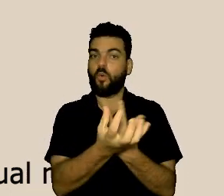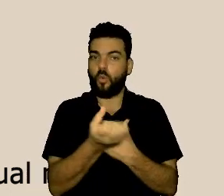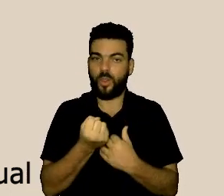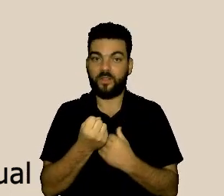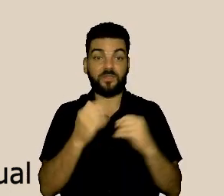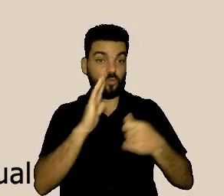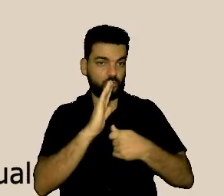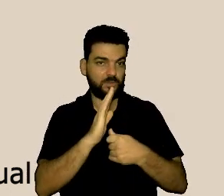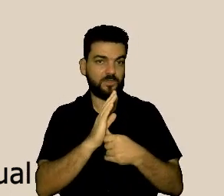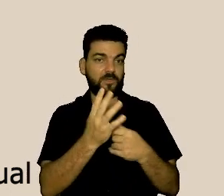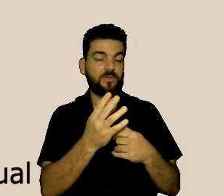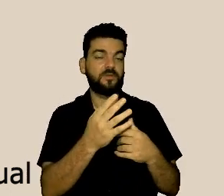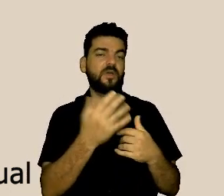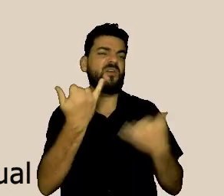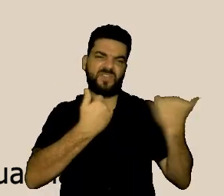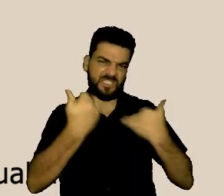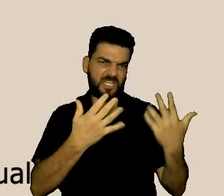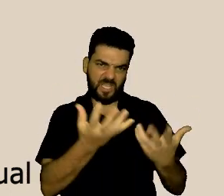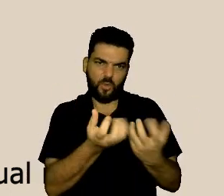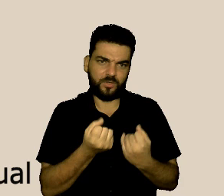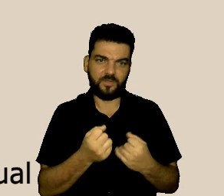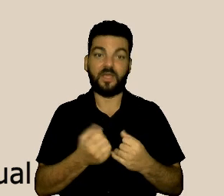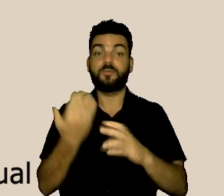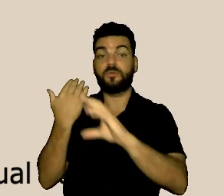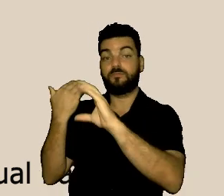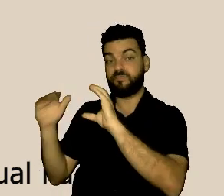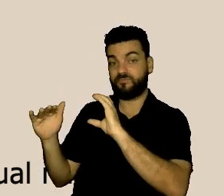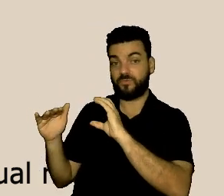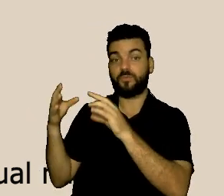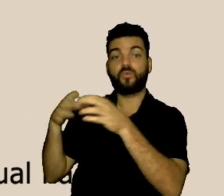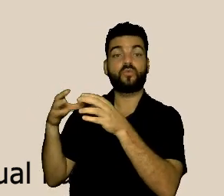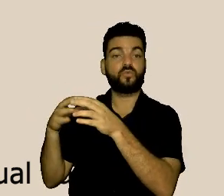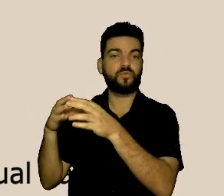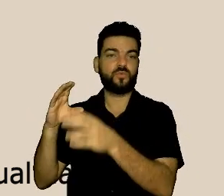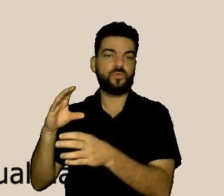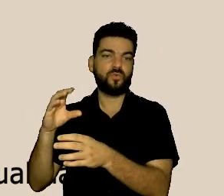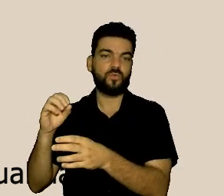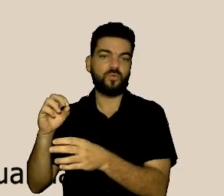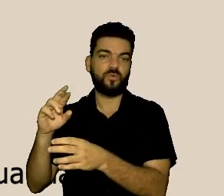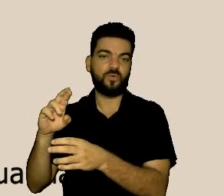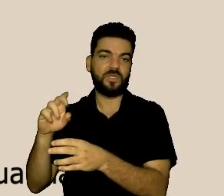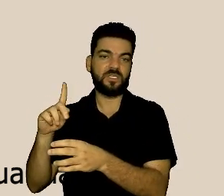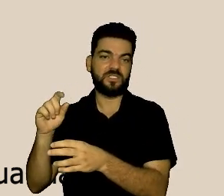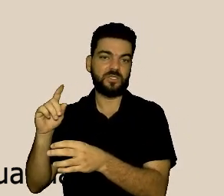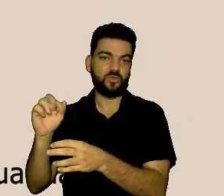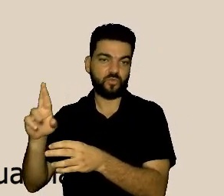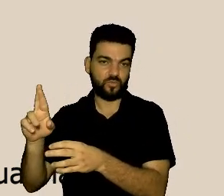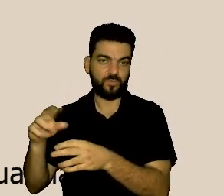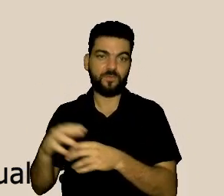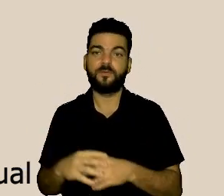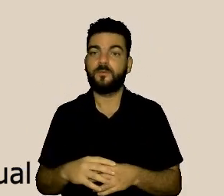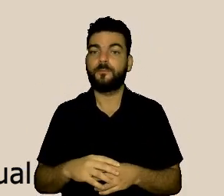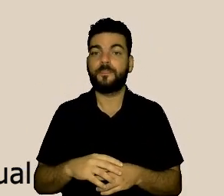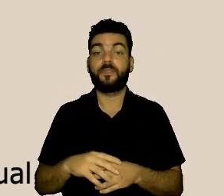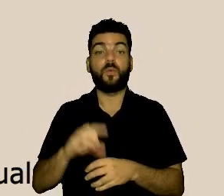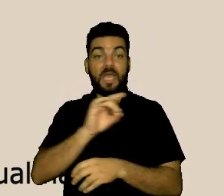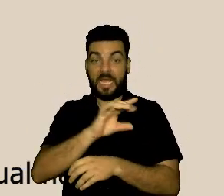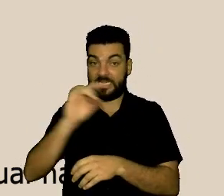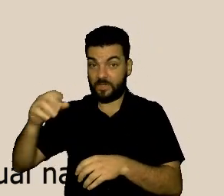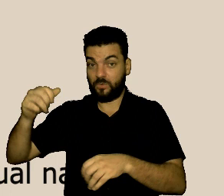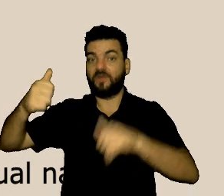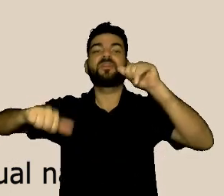corrigidoria. Ambas as unidades fazem parte do eixo de controle interno que é